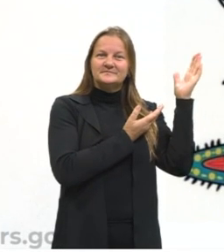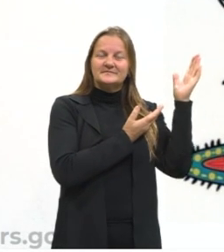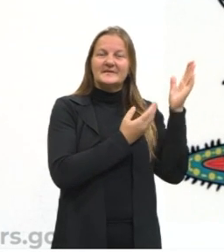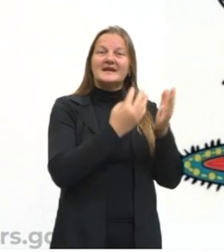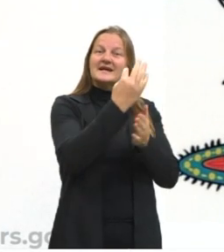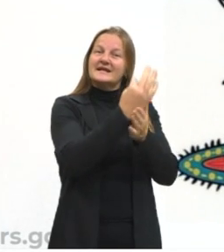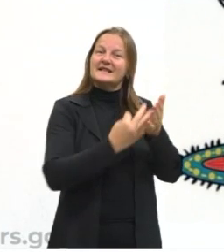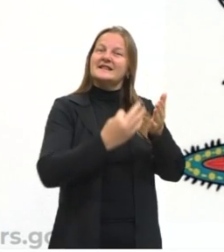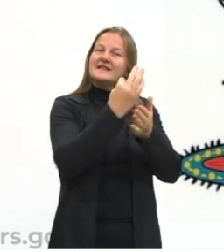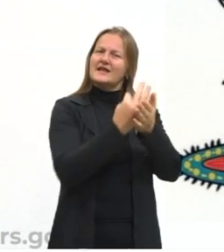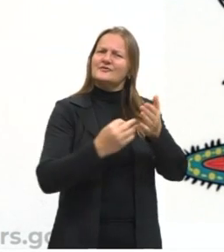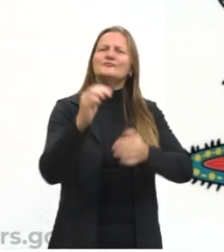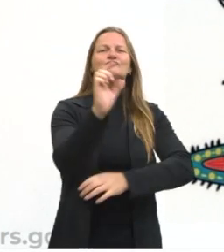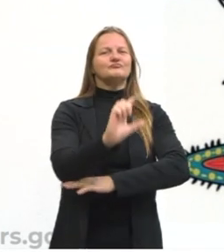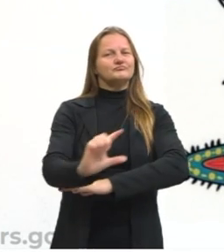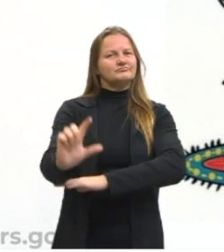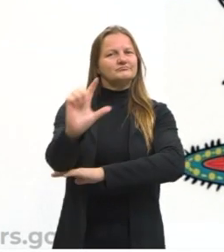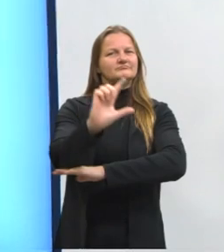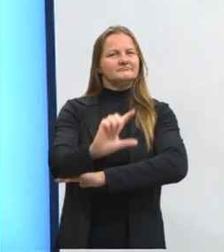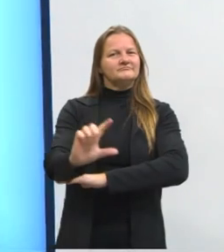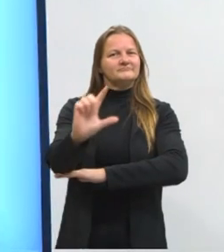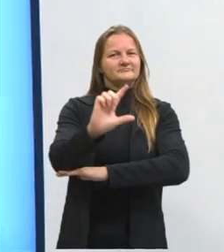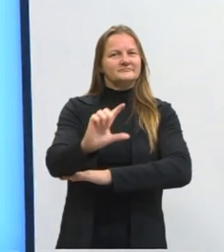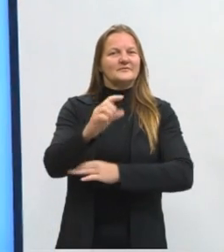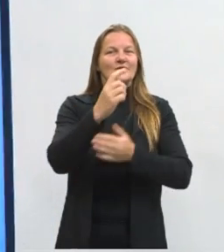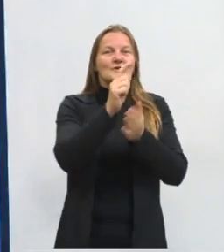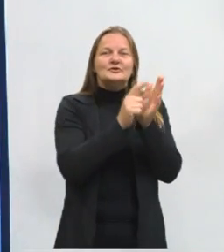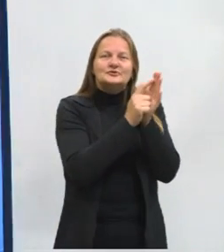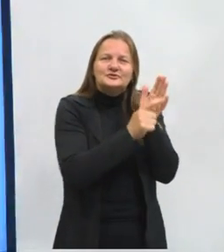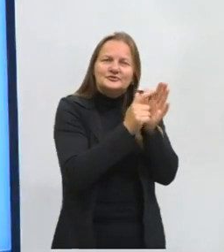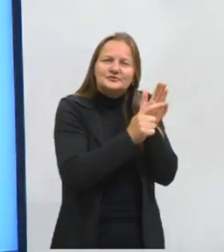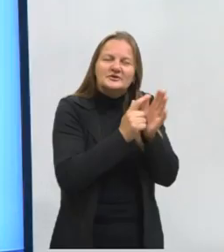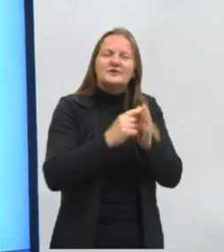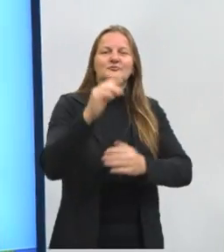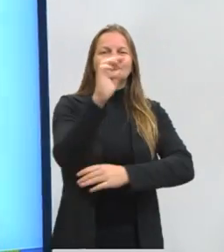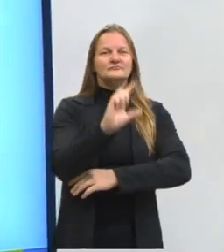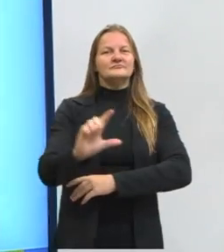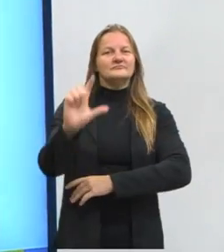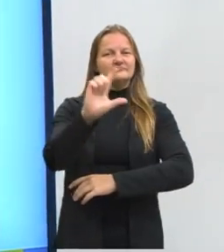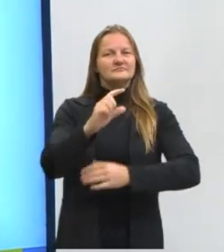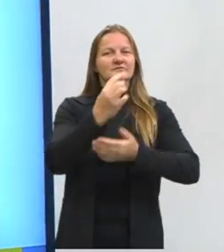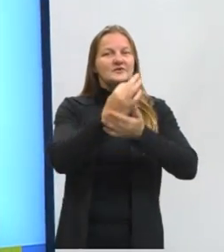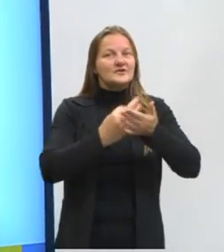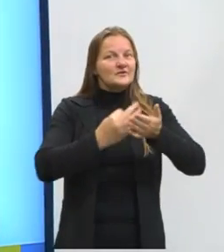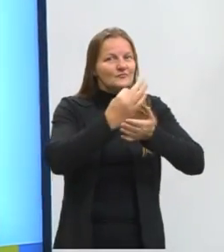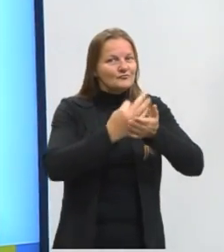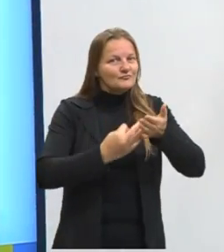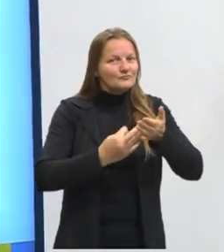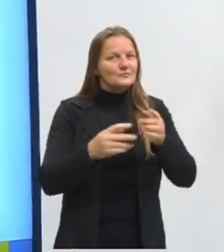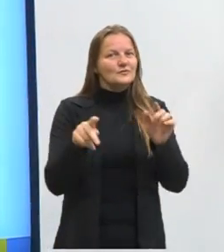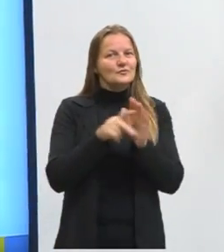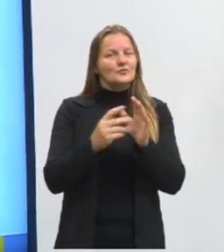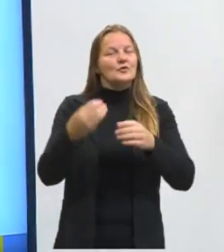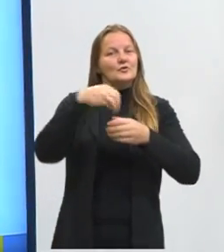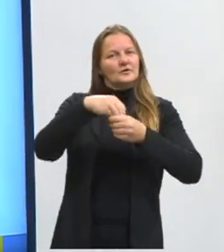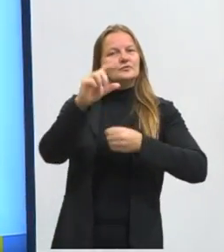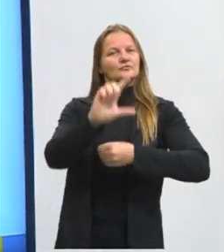literários. Então, gêneros textuais que falam sobre, que estão inseridos aí dentro da